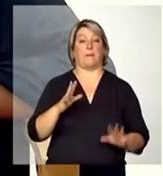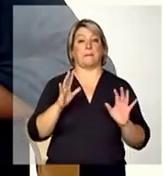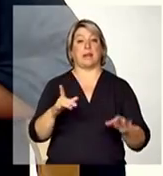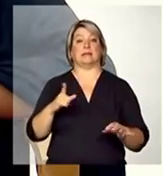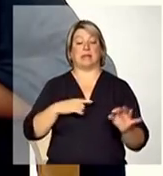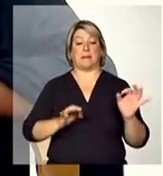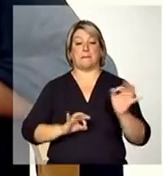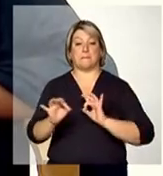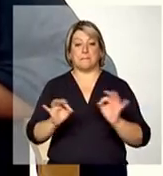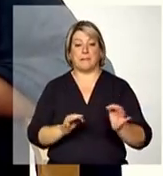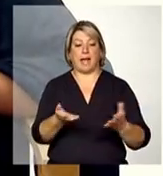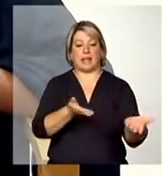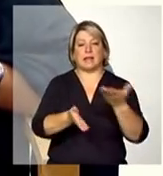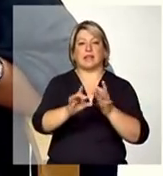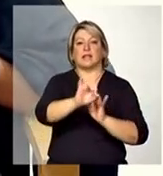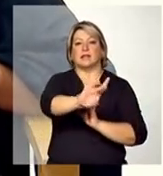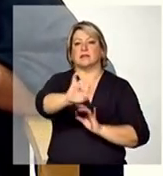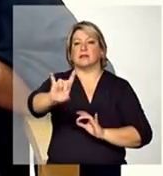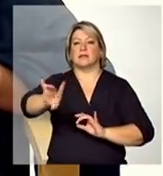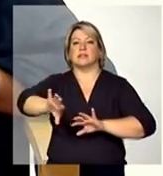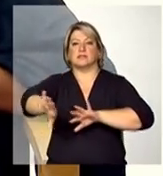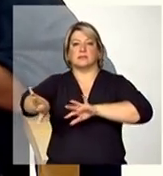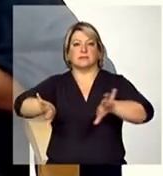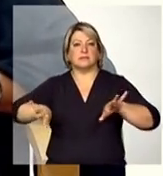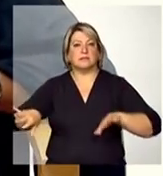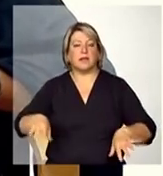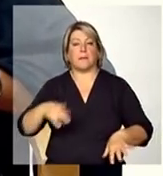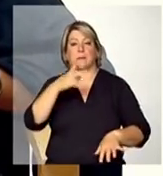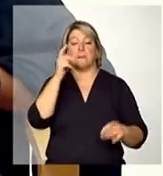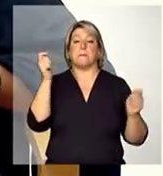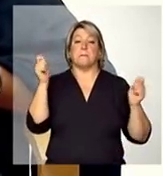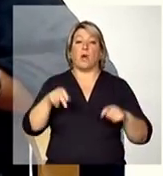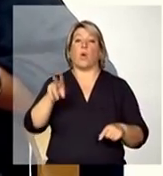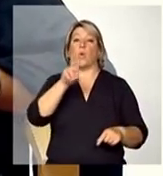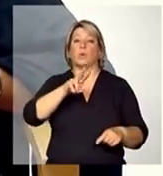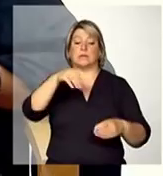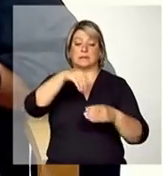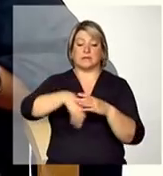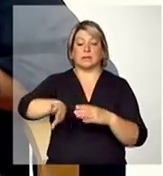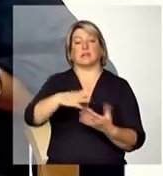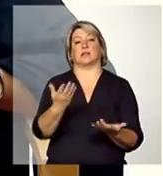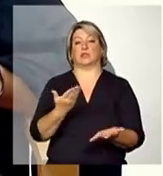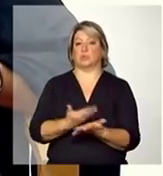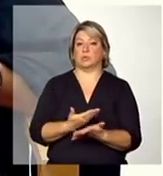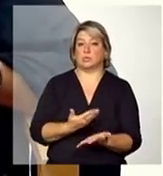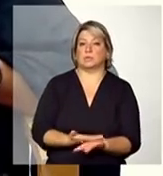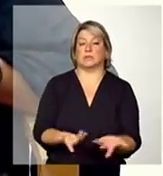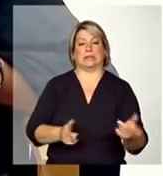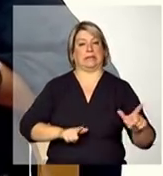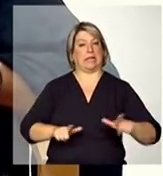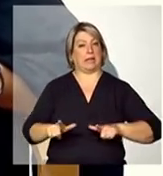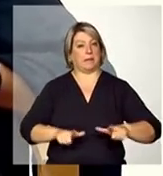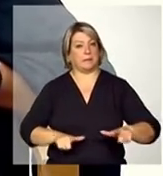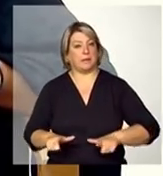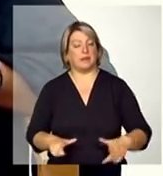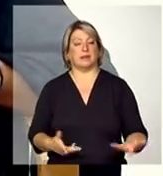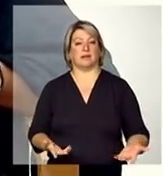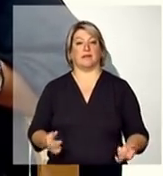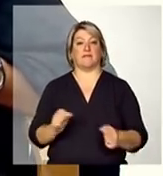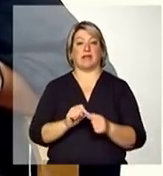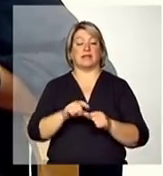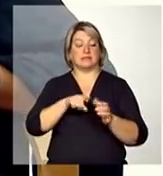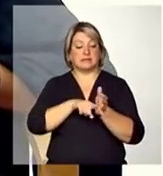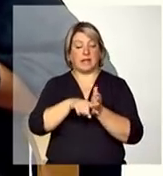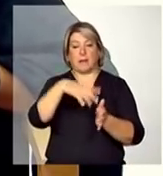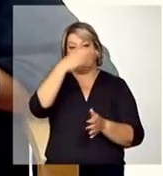individual com essas pessoas para que elas possam utilizar os espaços da comunidade para estudar para trabalhar para fazer exames